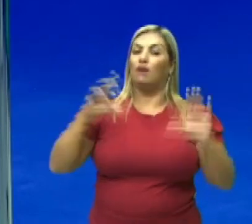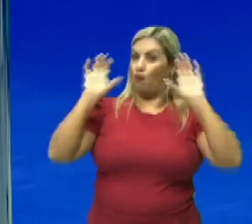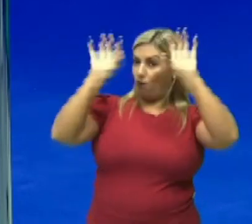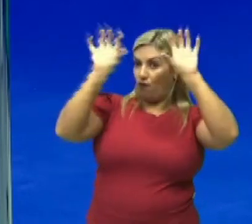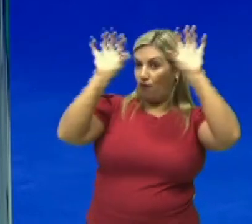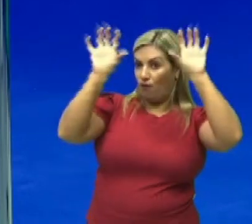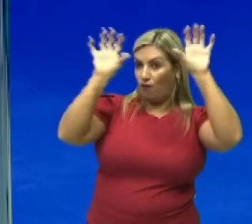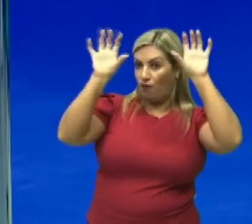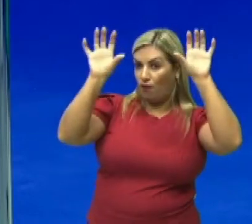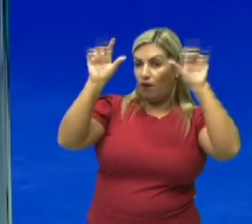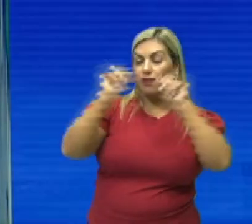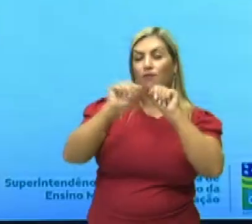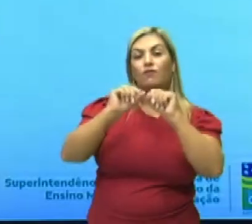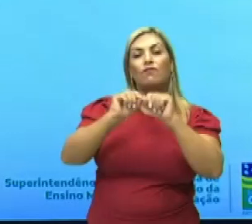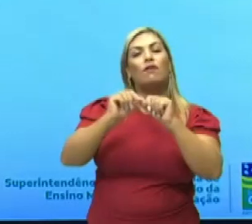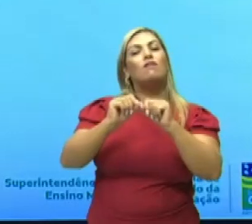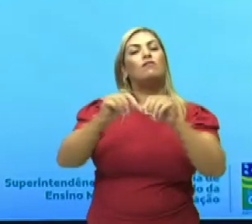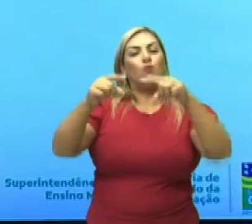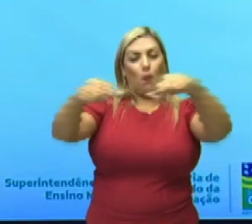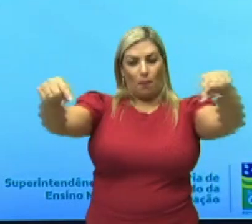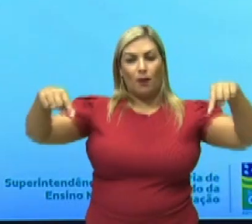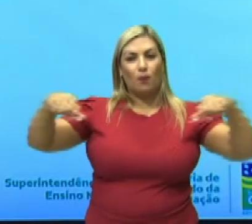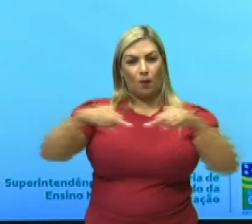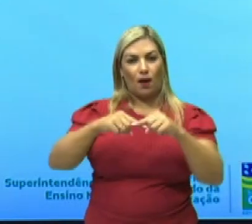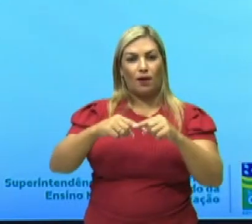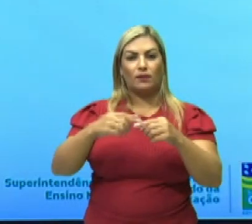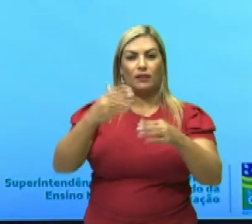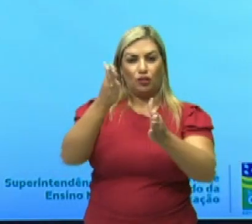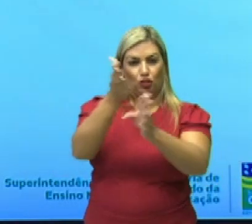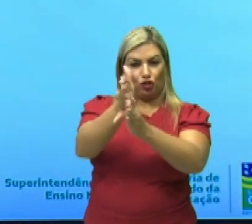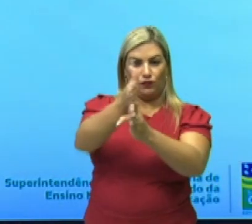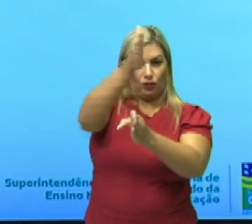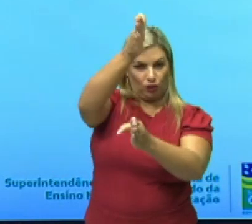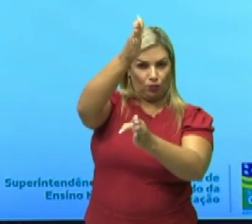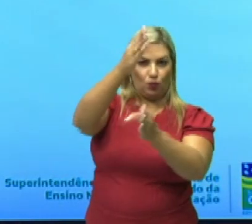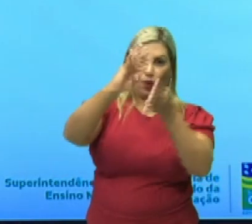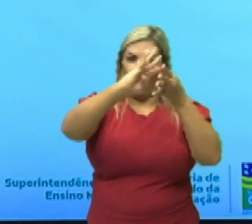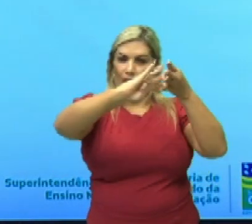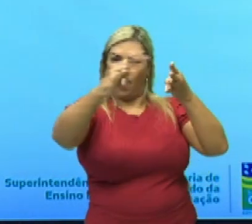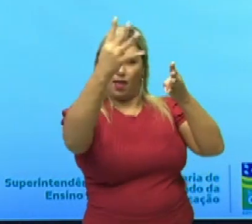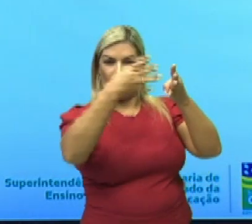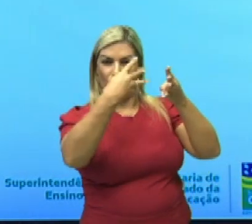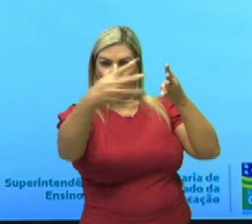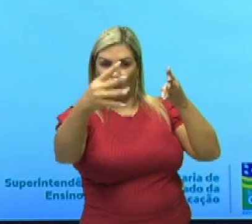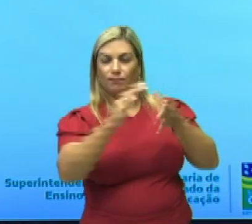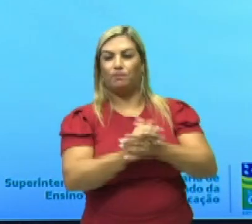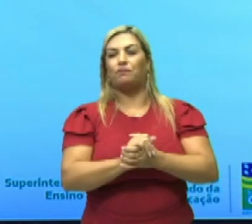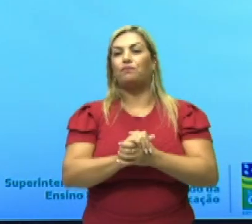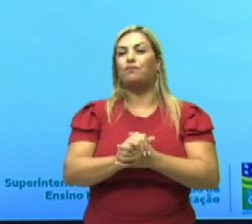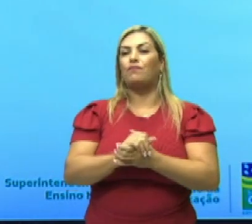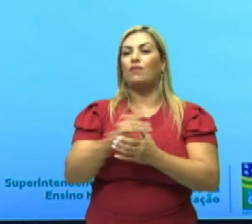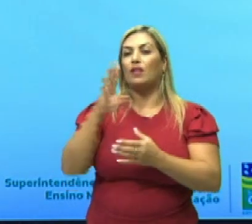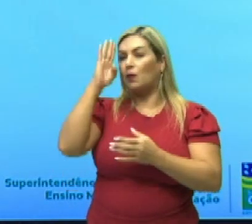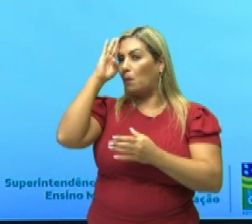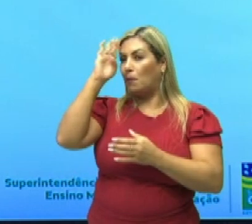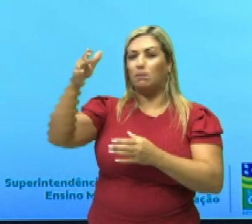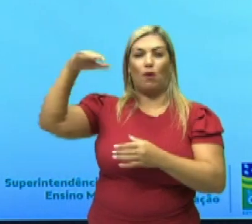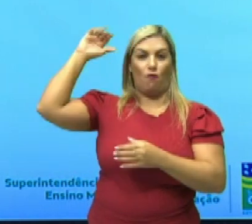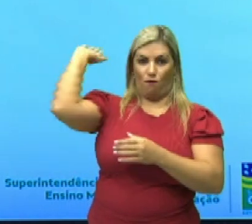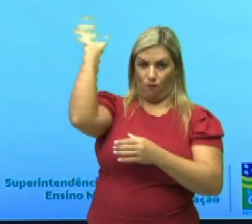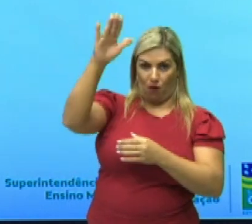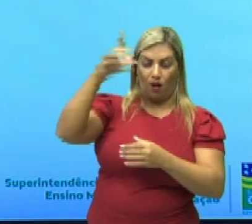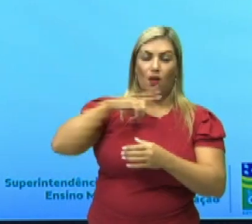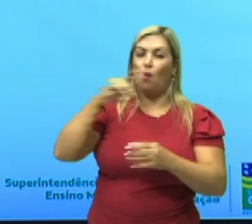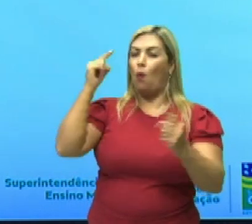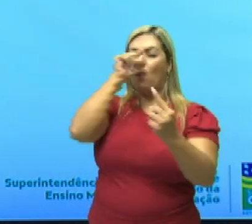praticado em uma quadra, dividido com uma rede. Como eu disse para vocês, é a principal característica do voleibol. O objetivo desse jogo